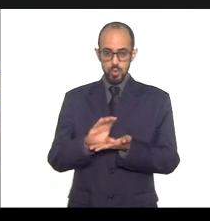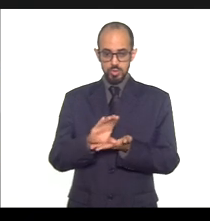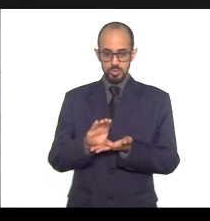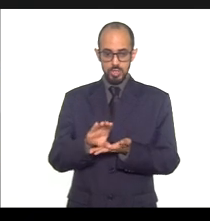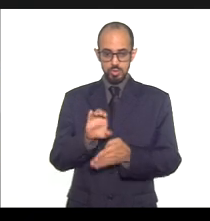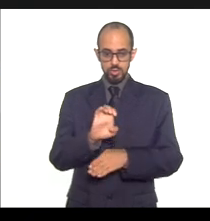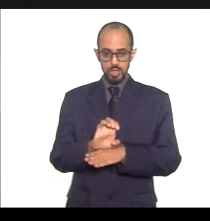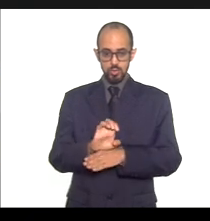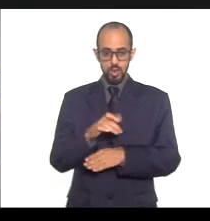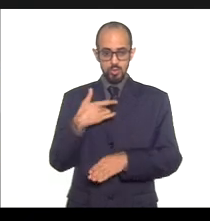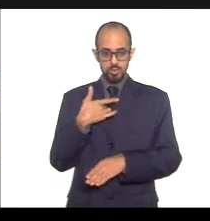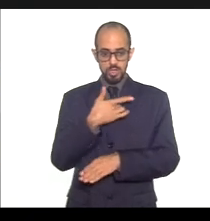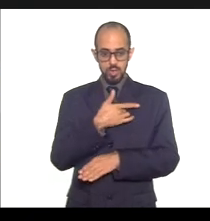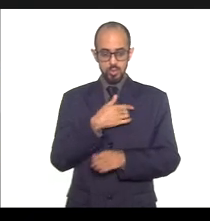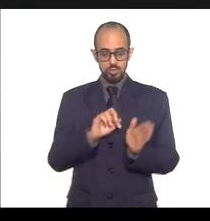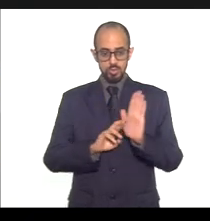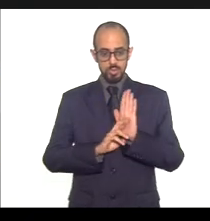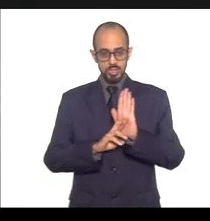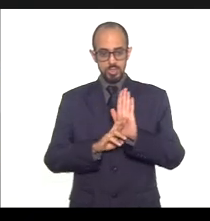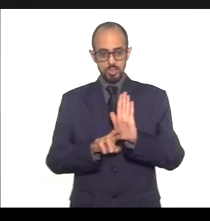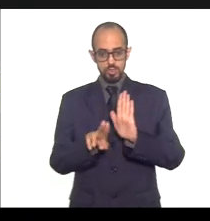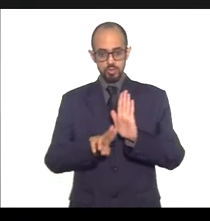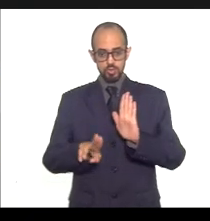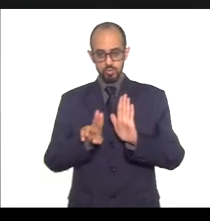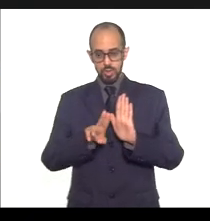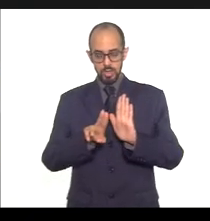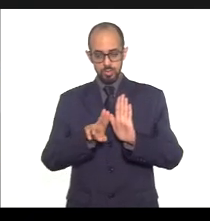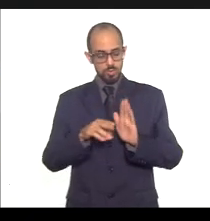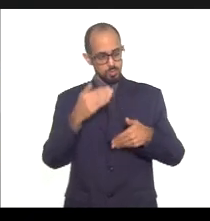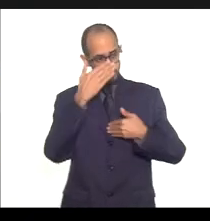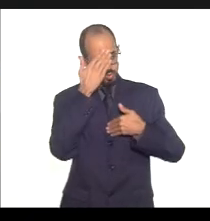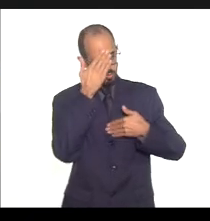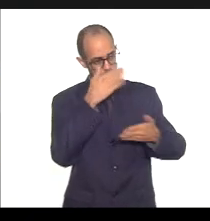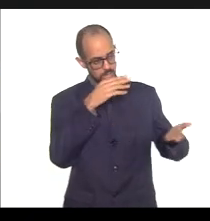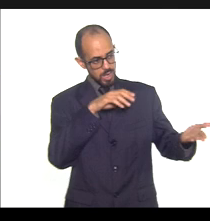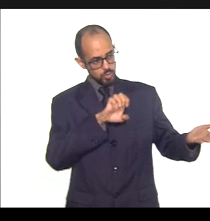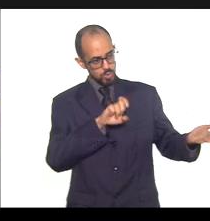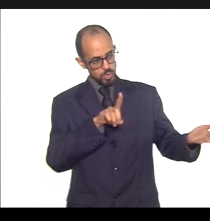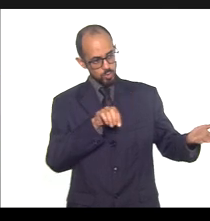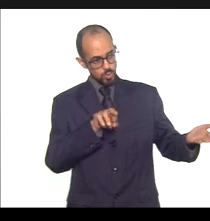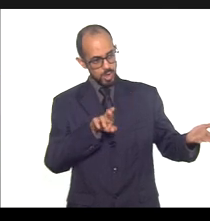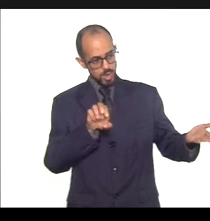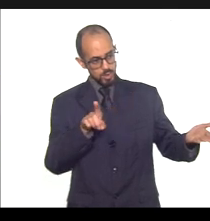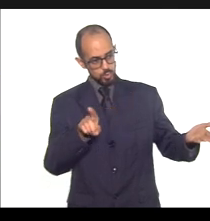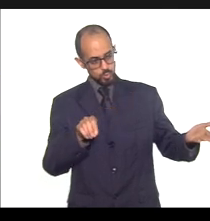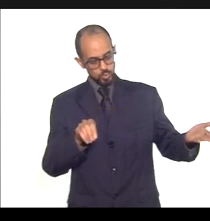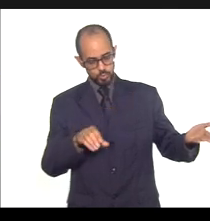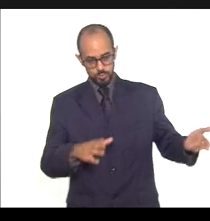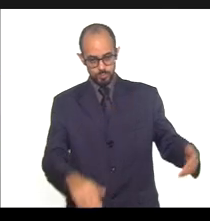usuários. Obrigada, Eduardo. Eduardo Novaz, Conselho Estadual de Saúde.